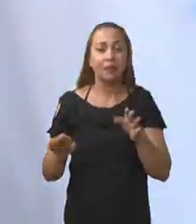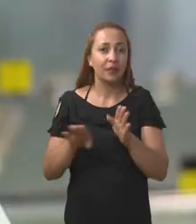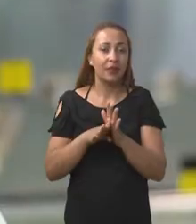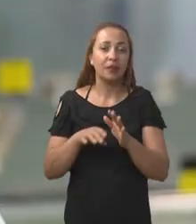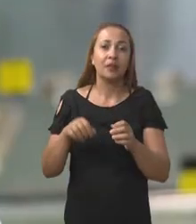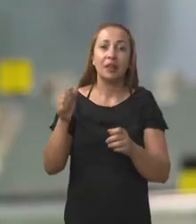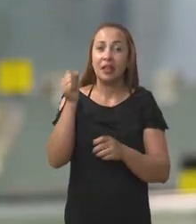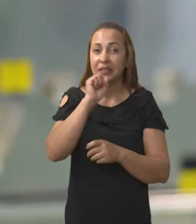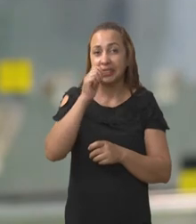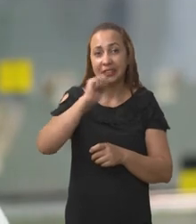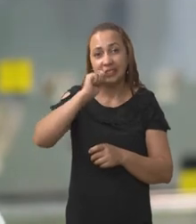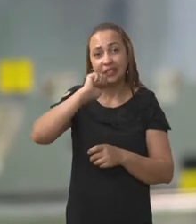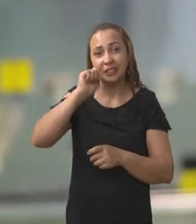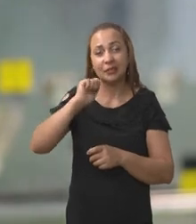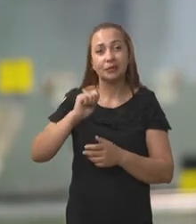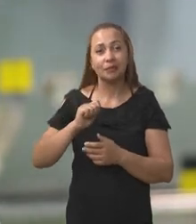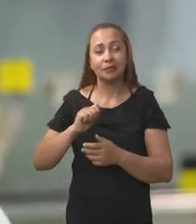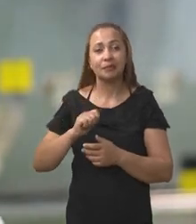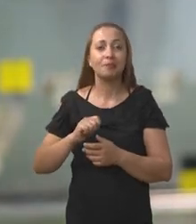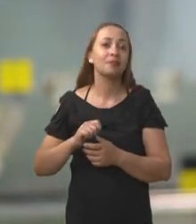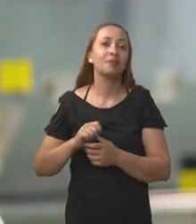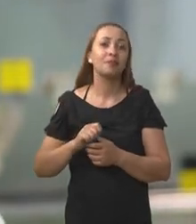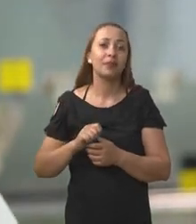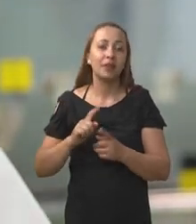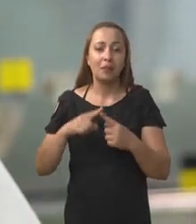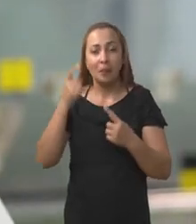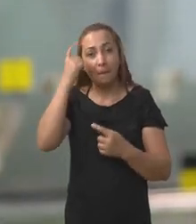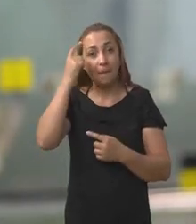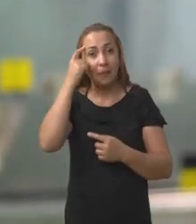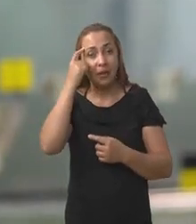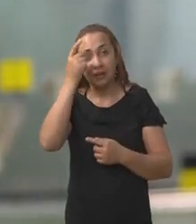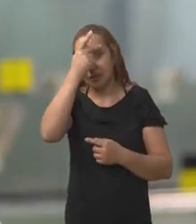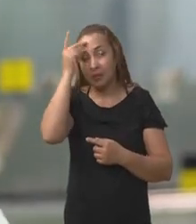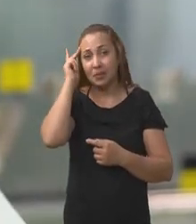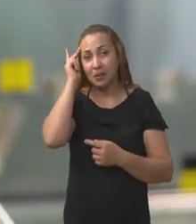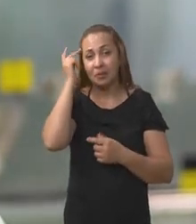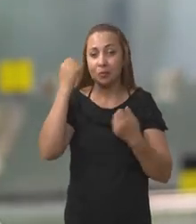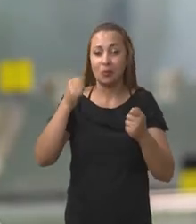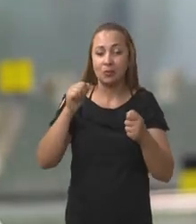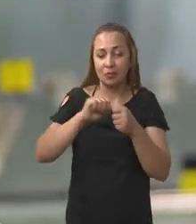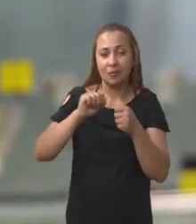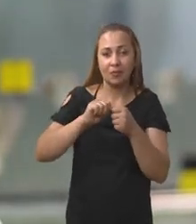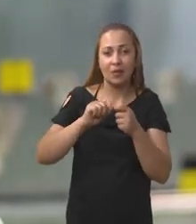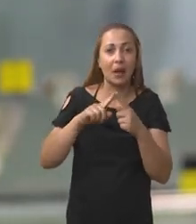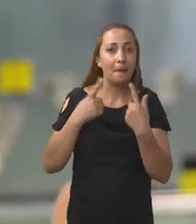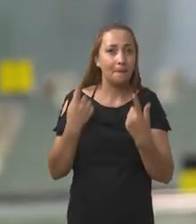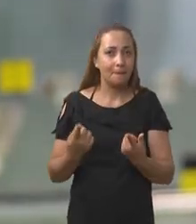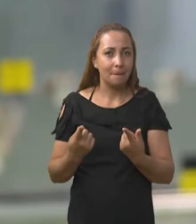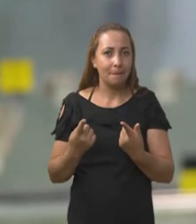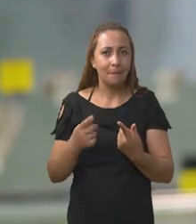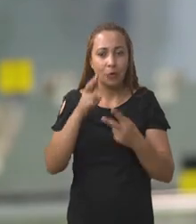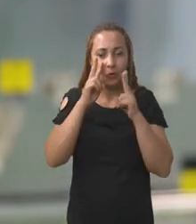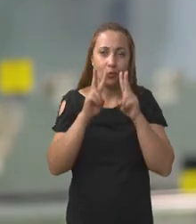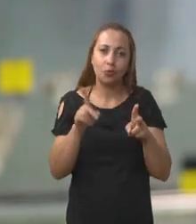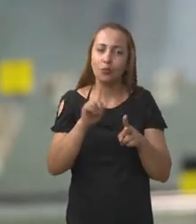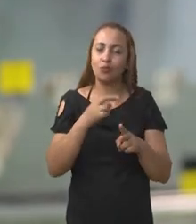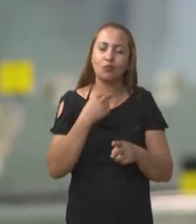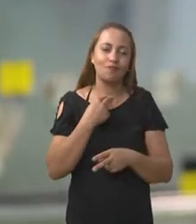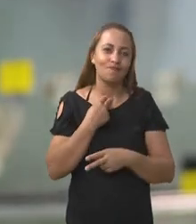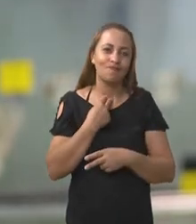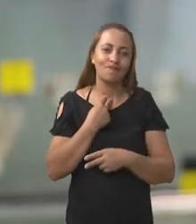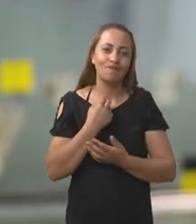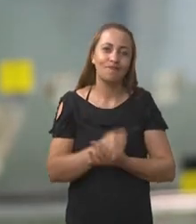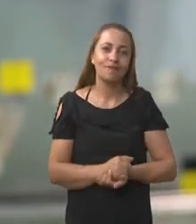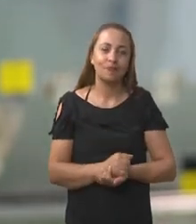dental. Inicialmente, como eu falei, pensava-se até que o próprio paciente pudesse confeccionar, mas isso vimos que não é